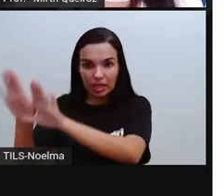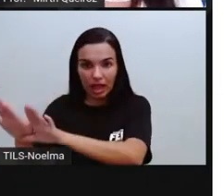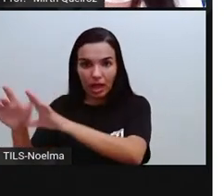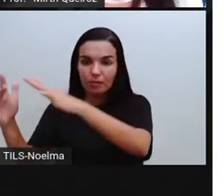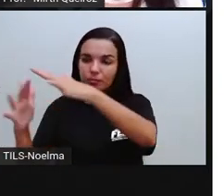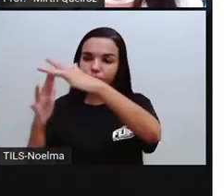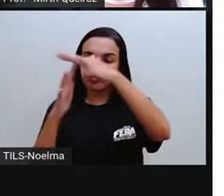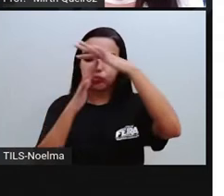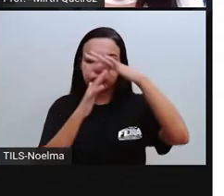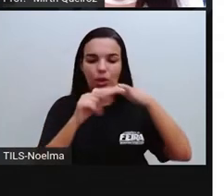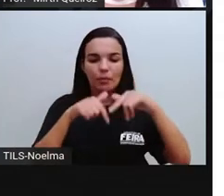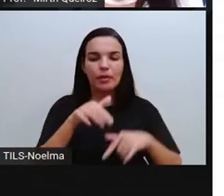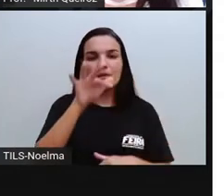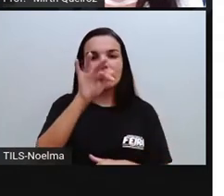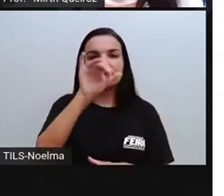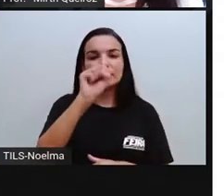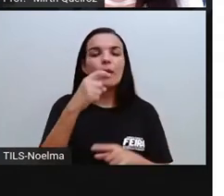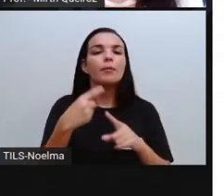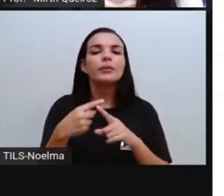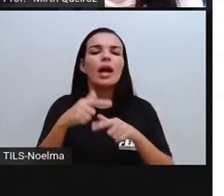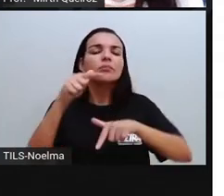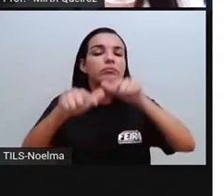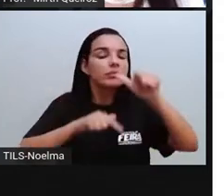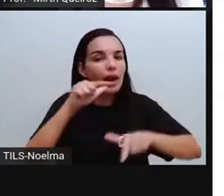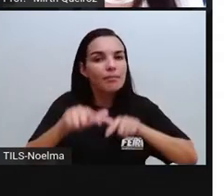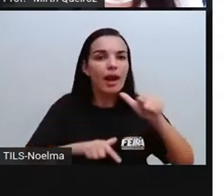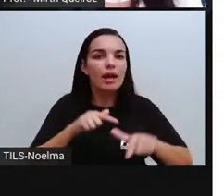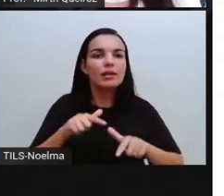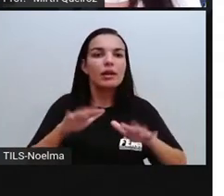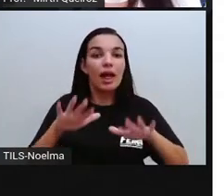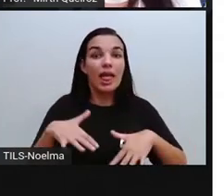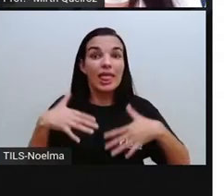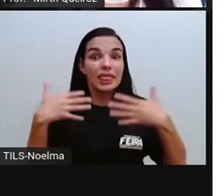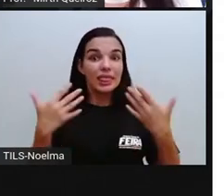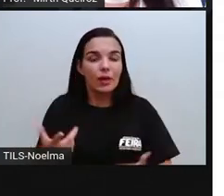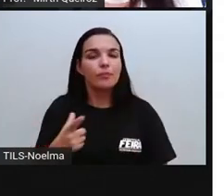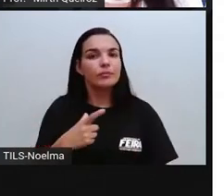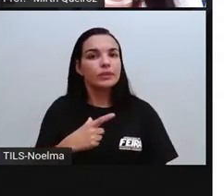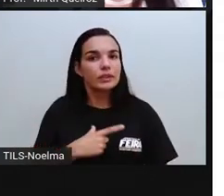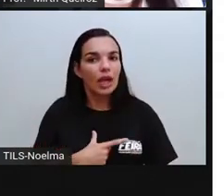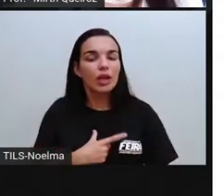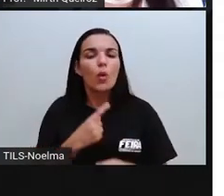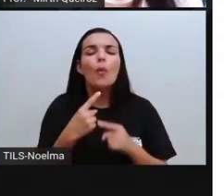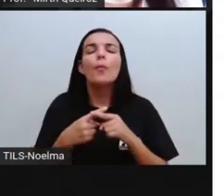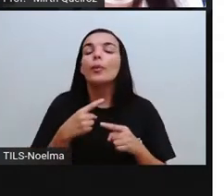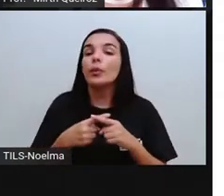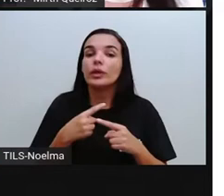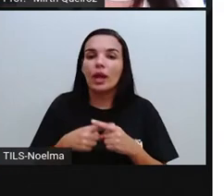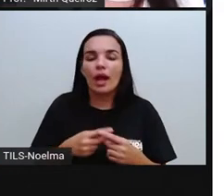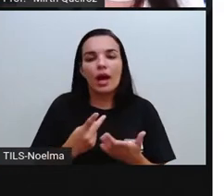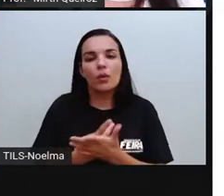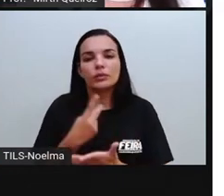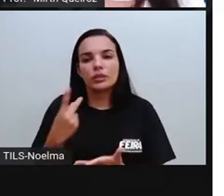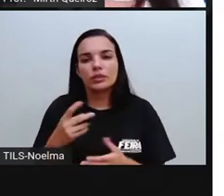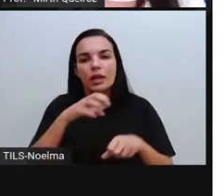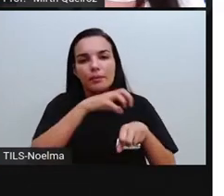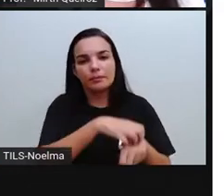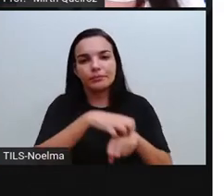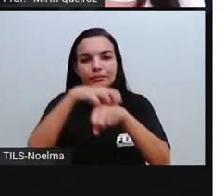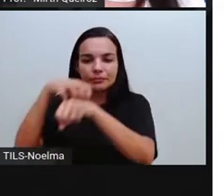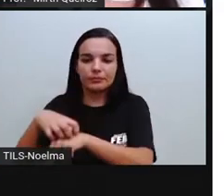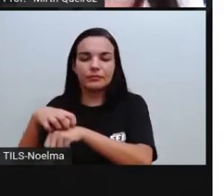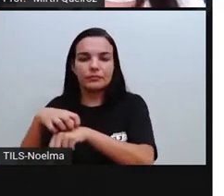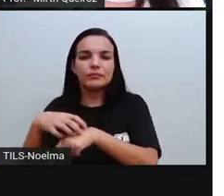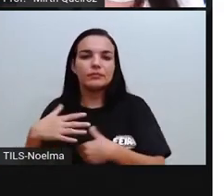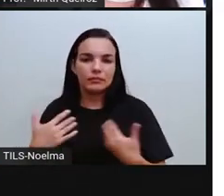conta de quê? Por causa do emprego, né? Por conta do trabalho. Então, se tem um motivo para que ocorra essas migrações. E a maioria